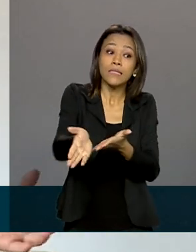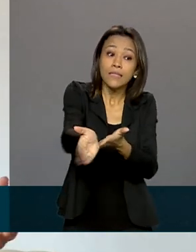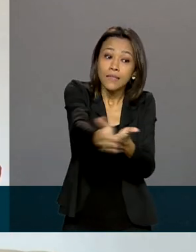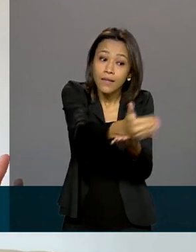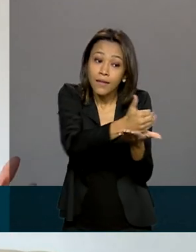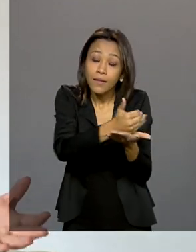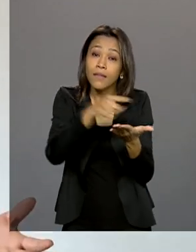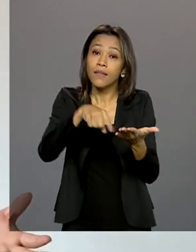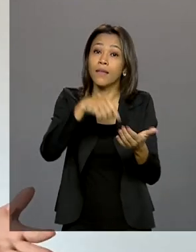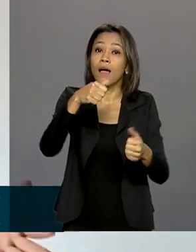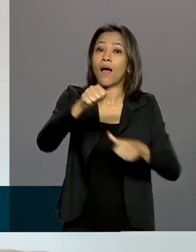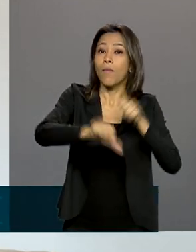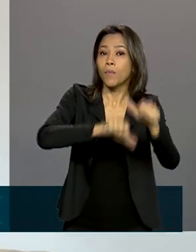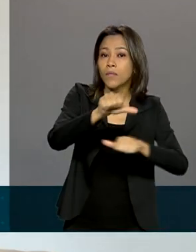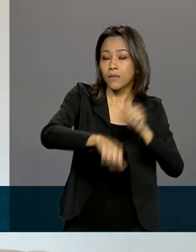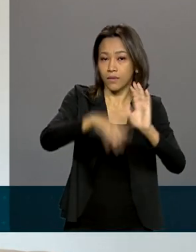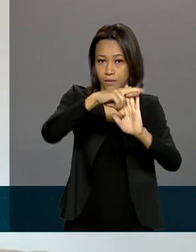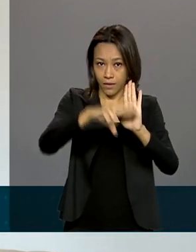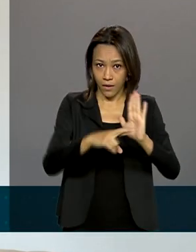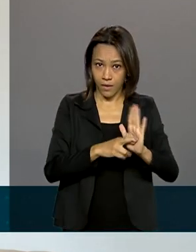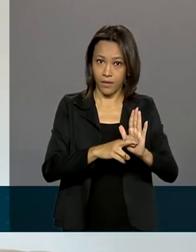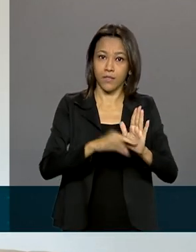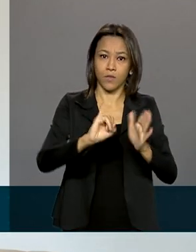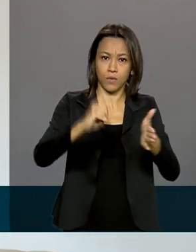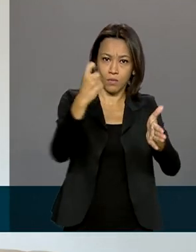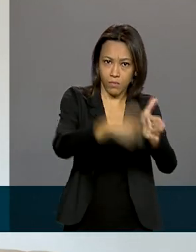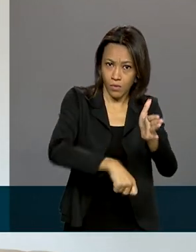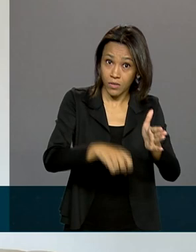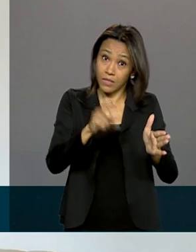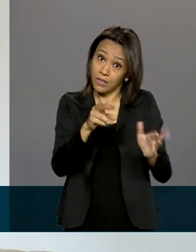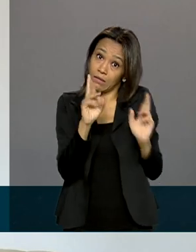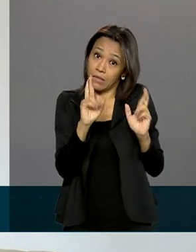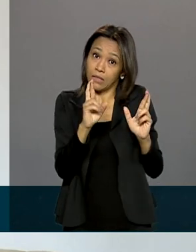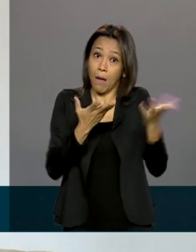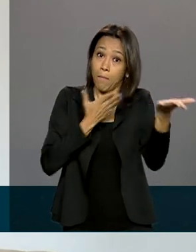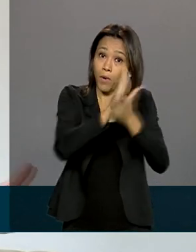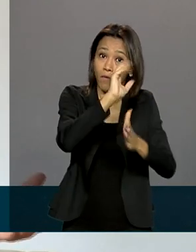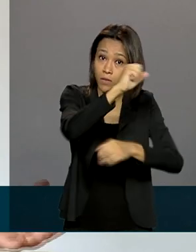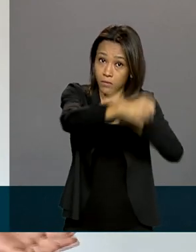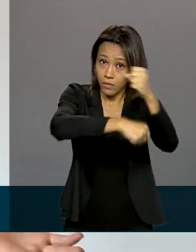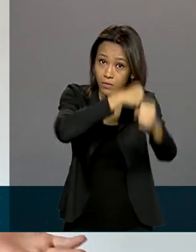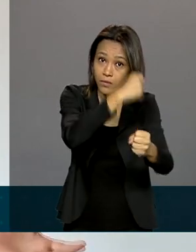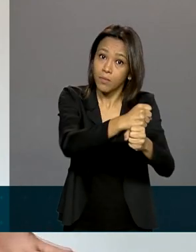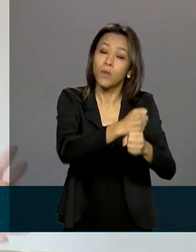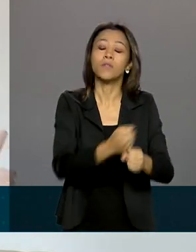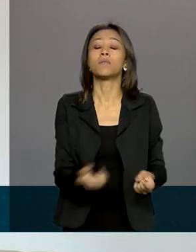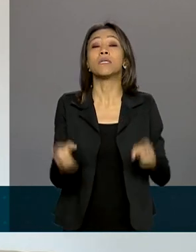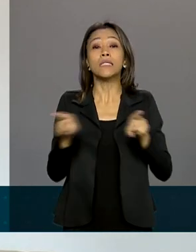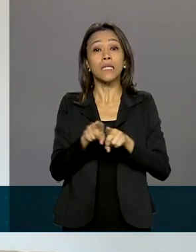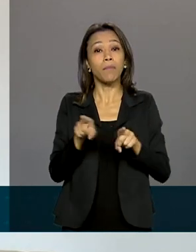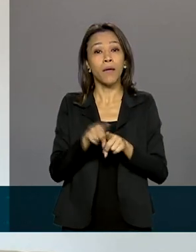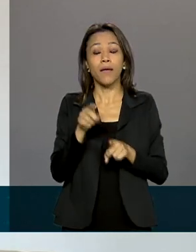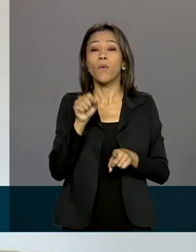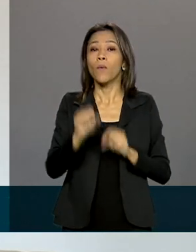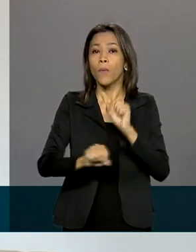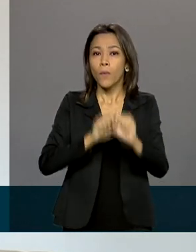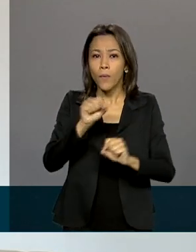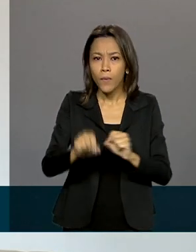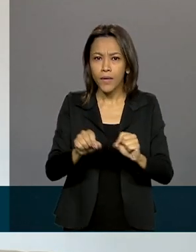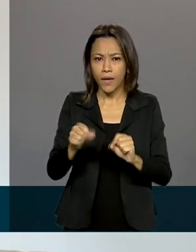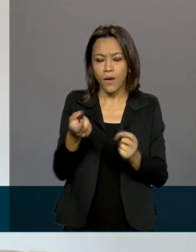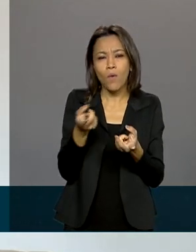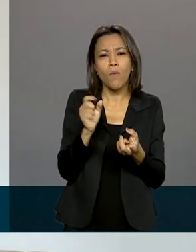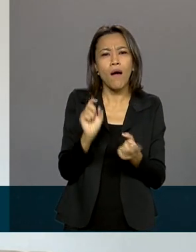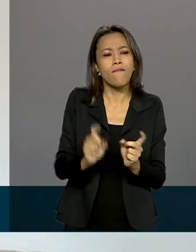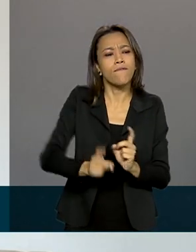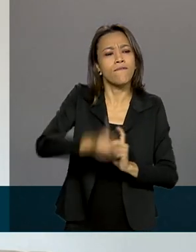tributária e administrativa, caso elas sejam aprovadas no ano que vem. Também não entrou nesta conta a arrecadação com a